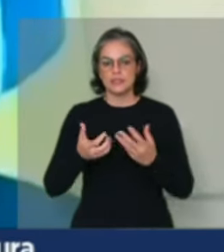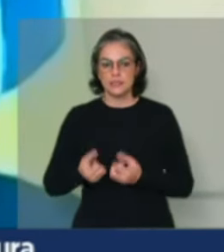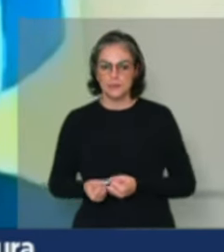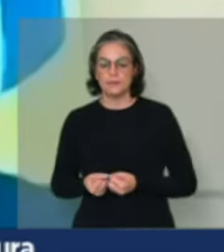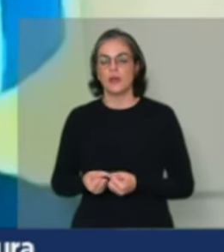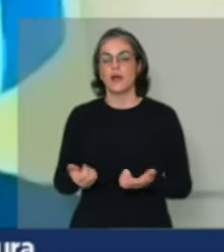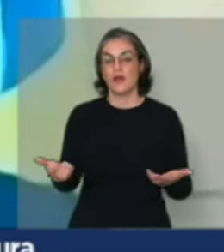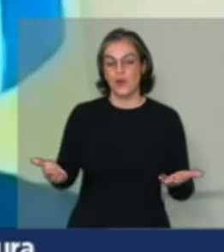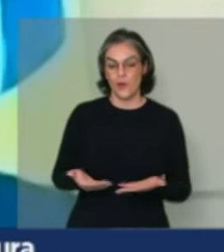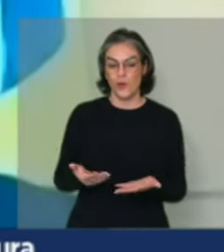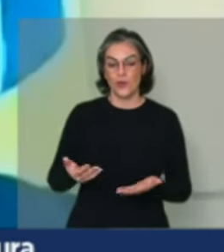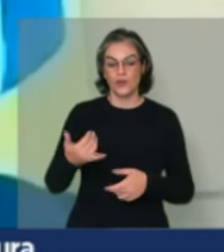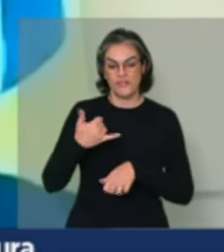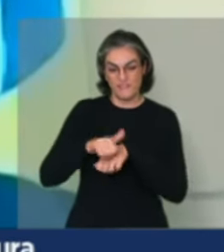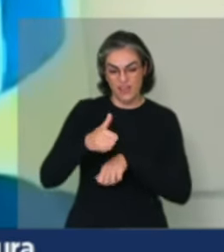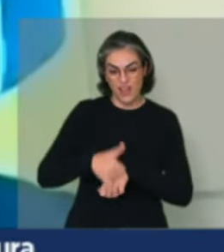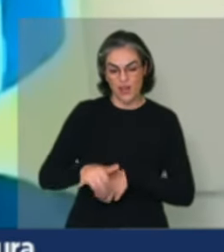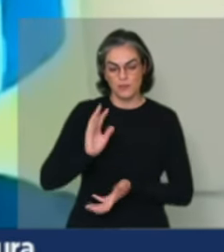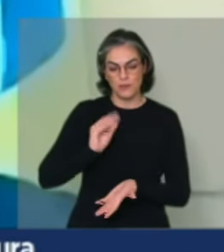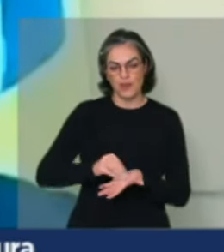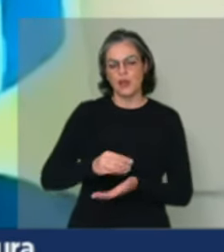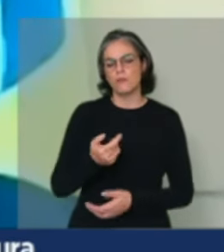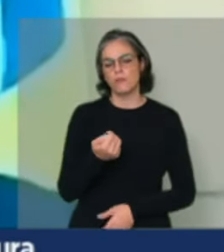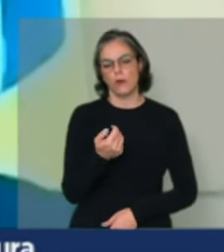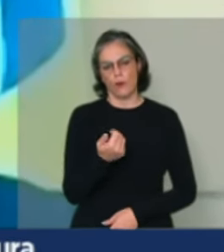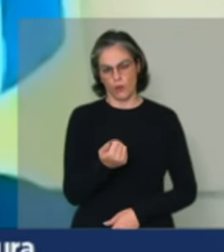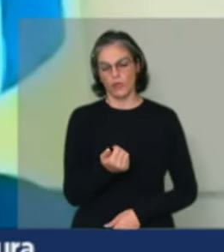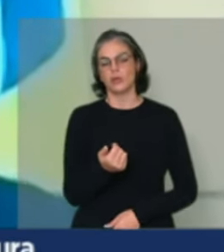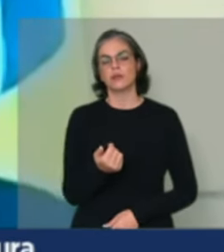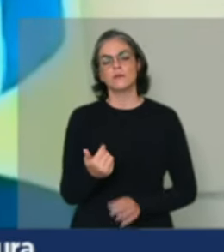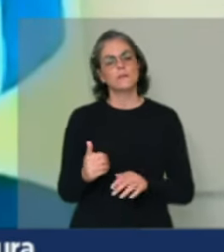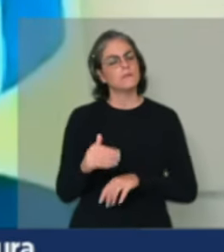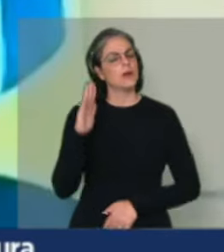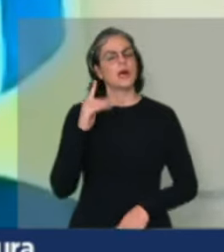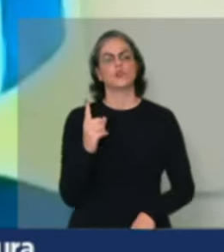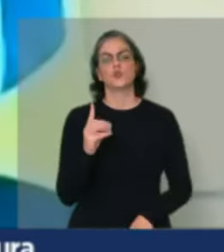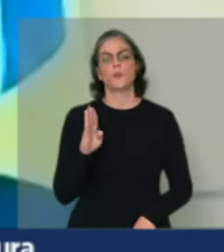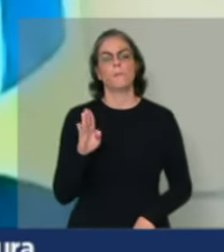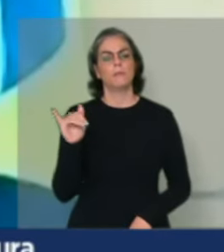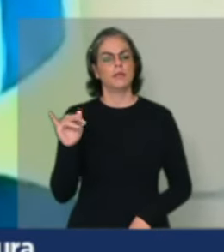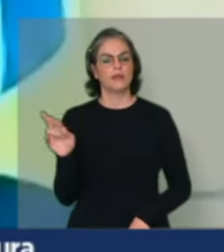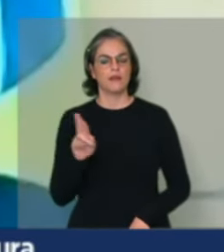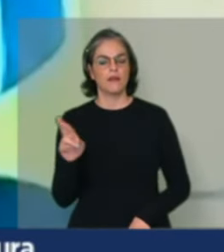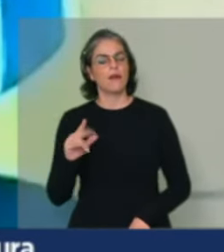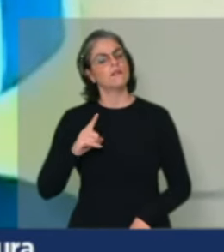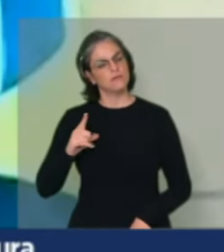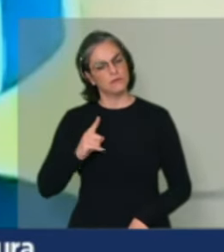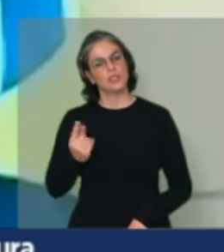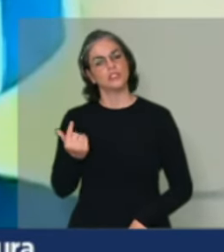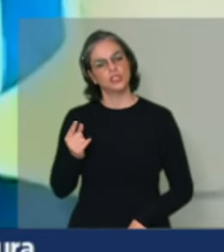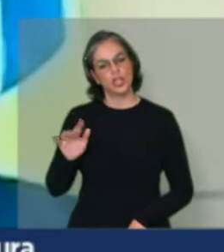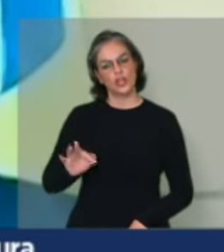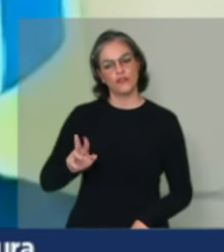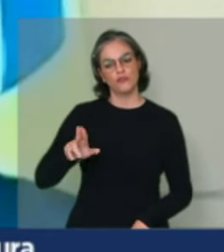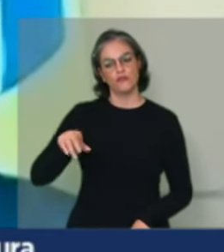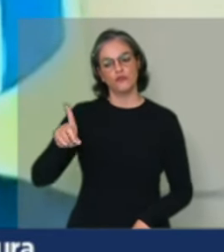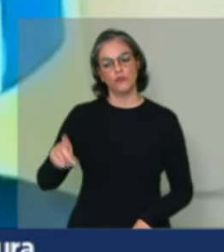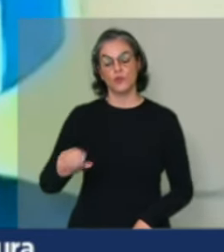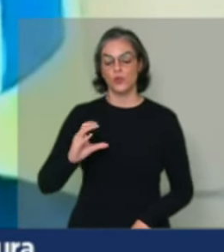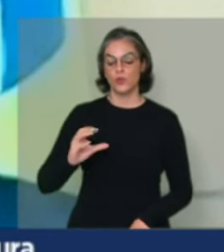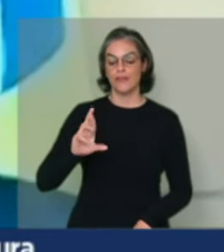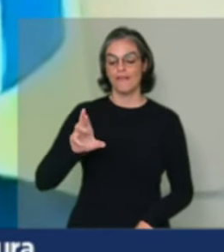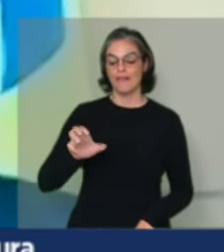inadimplência é pequena e nós temos mais de 1 bilhão de reais em caixa no fundo do crédito fundiário.